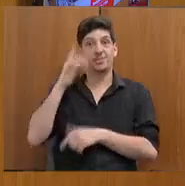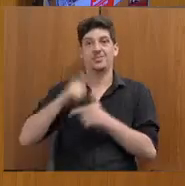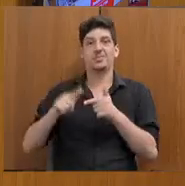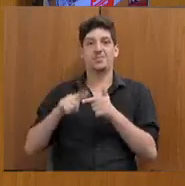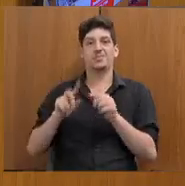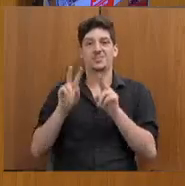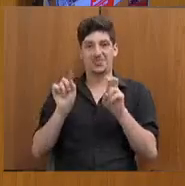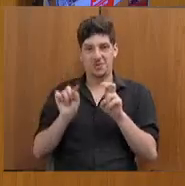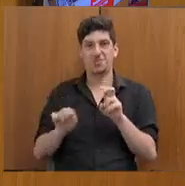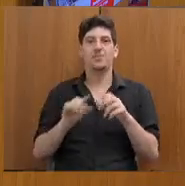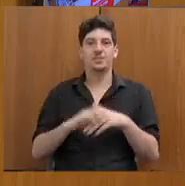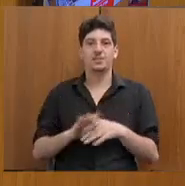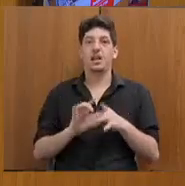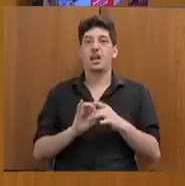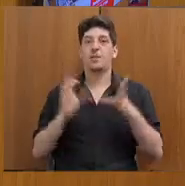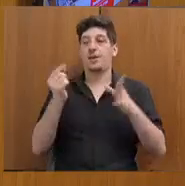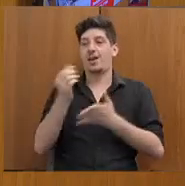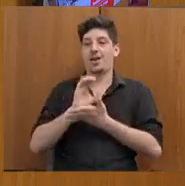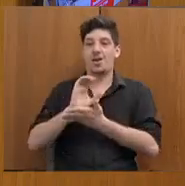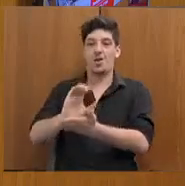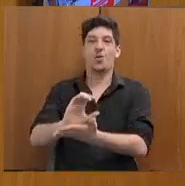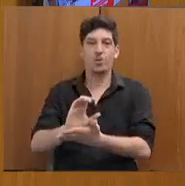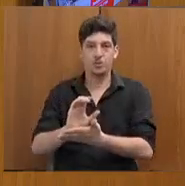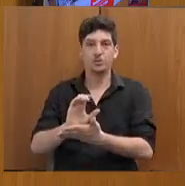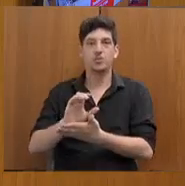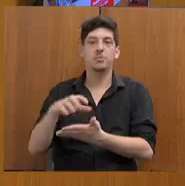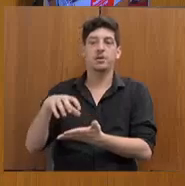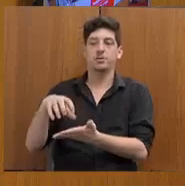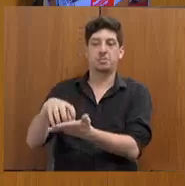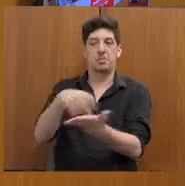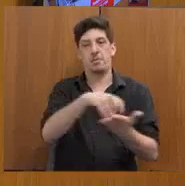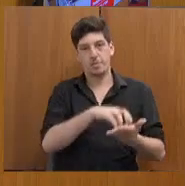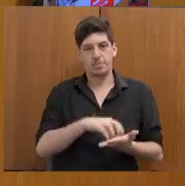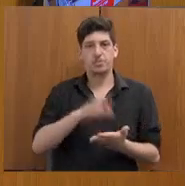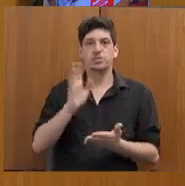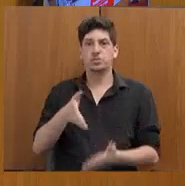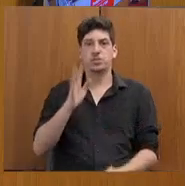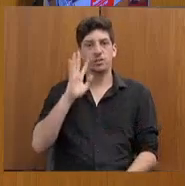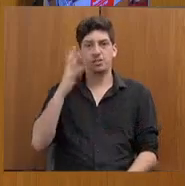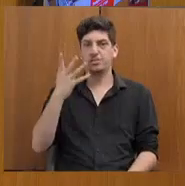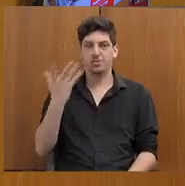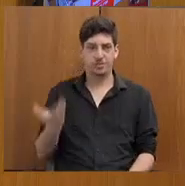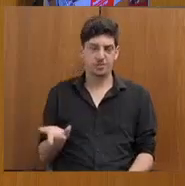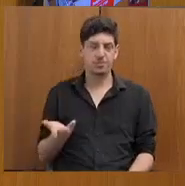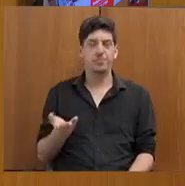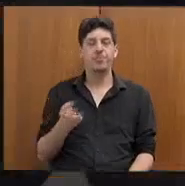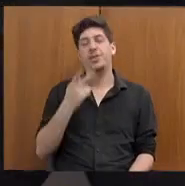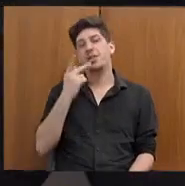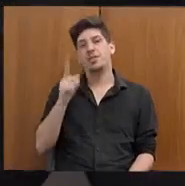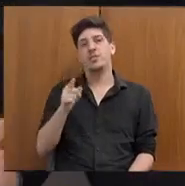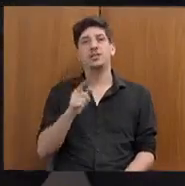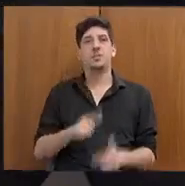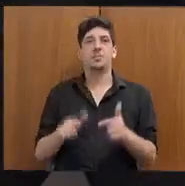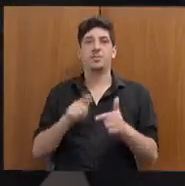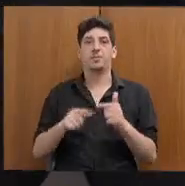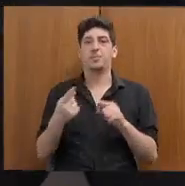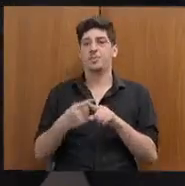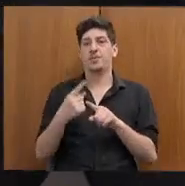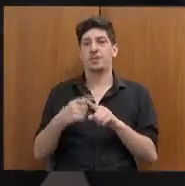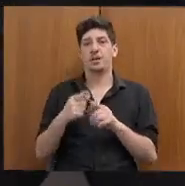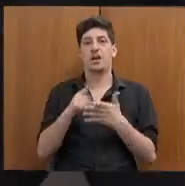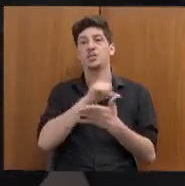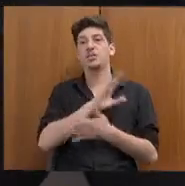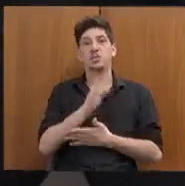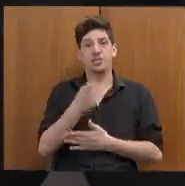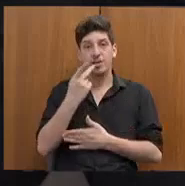liberação de recursos para as regionais. Já está isso resolvido. E, quando eu falo isso, isso é um problema que eu tinha falado, e isso não